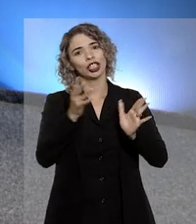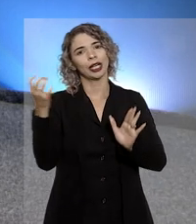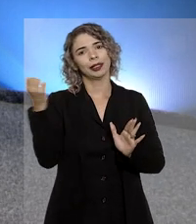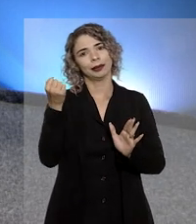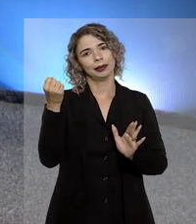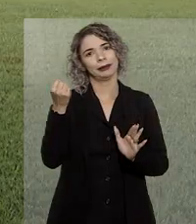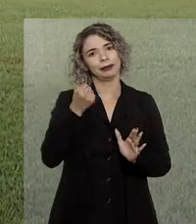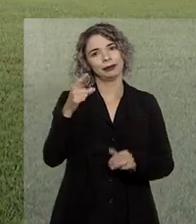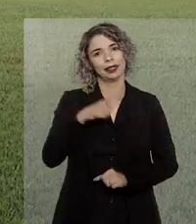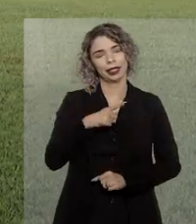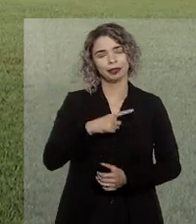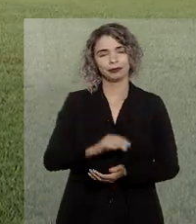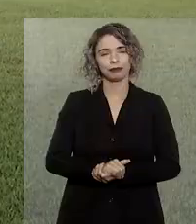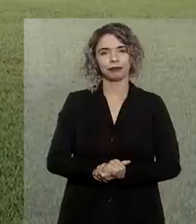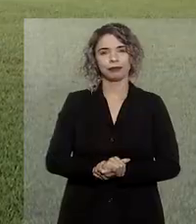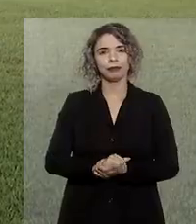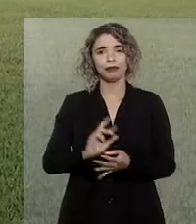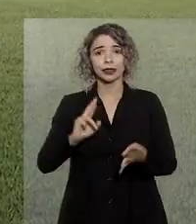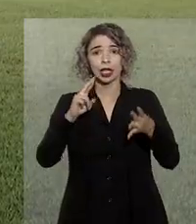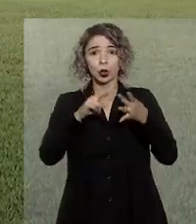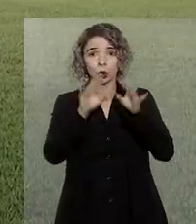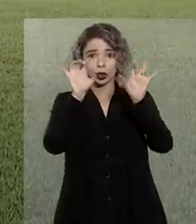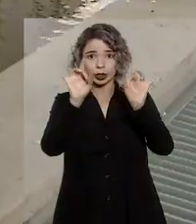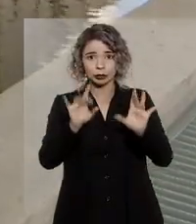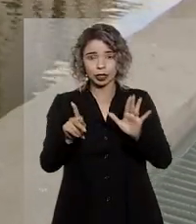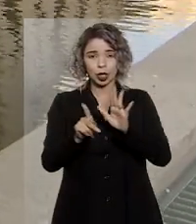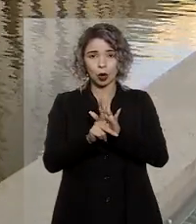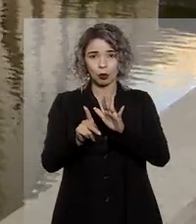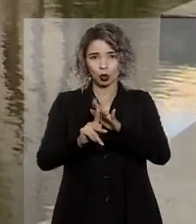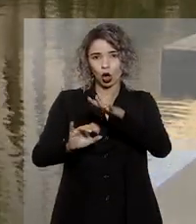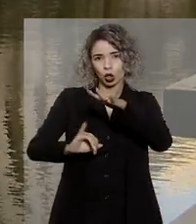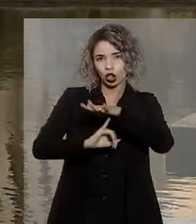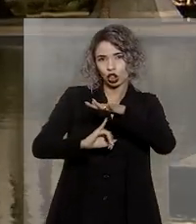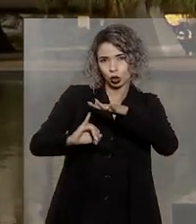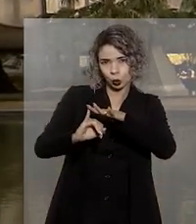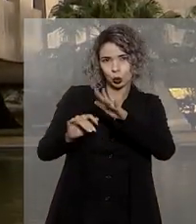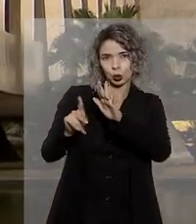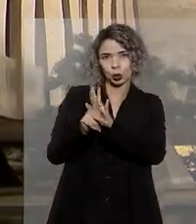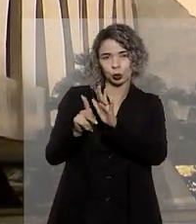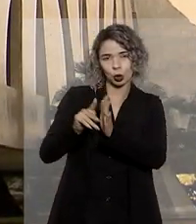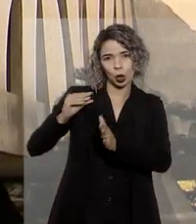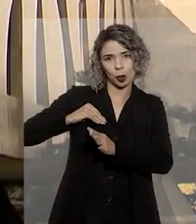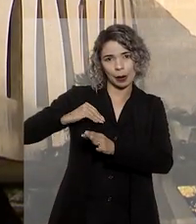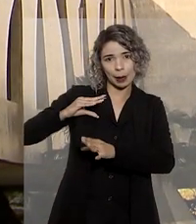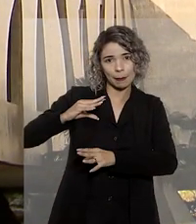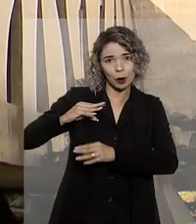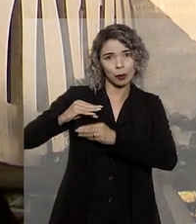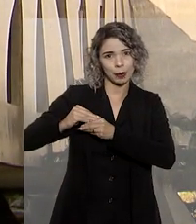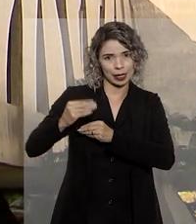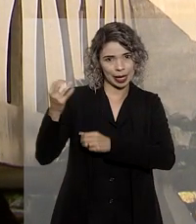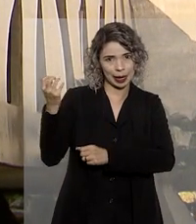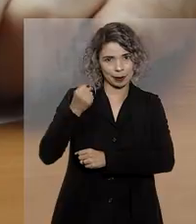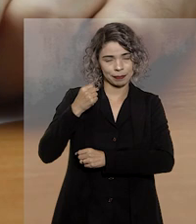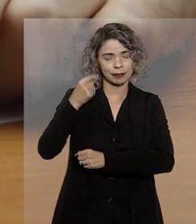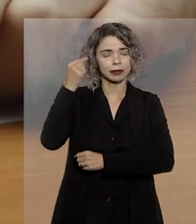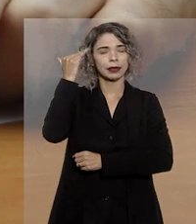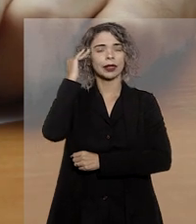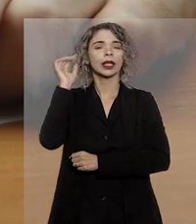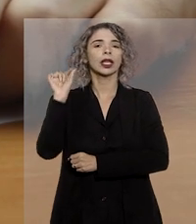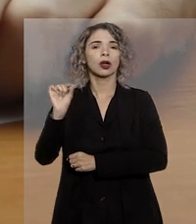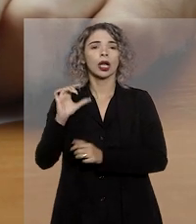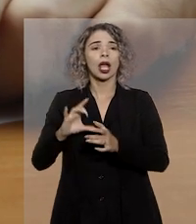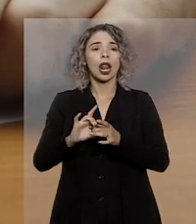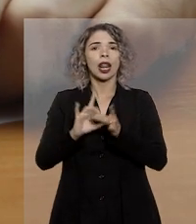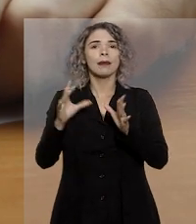demais. Ao dar provimento ao recurso especial de um Instituto de Previdência Complementar, o colegiado entendeu que, em